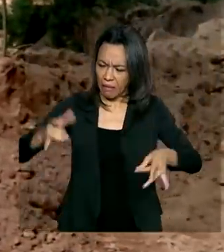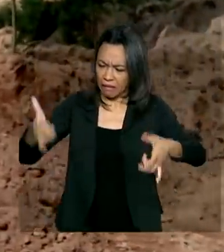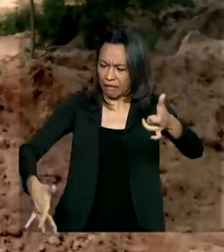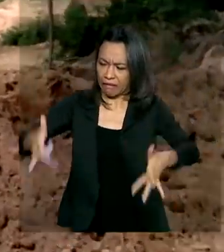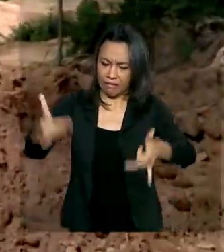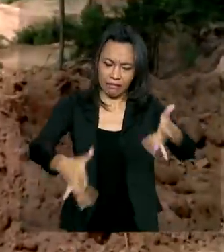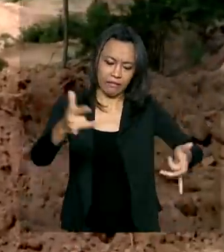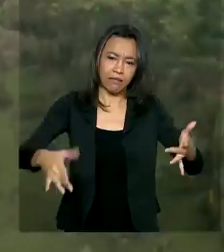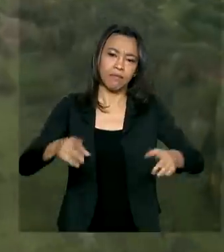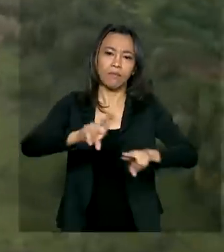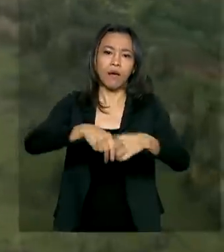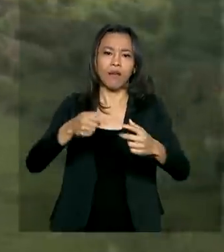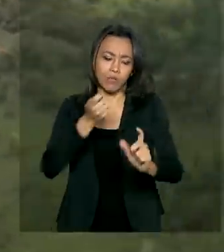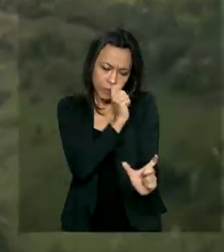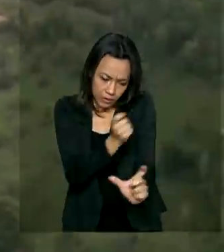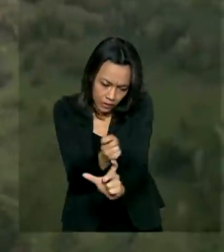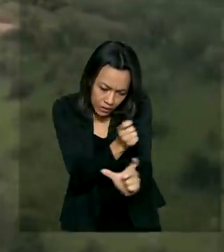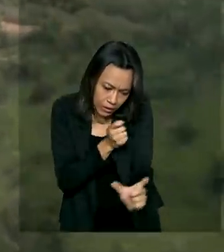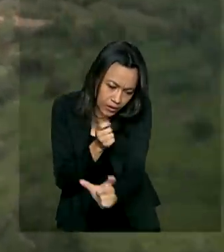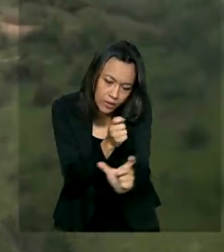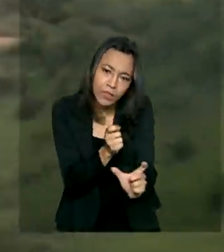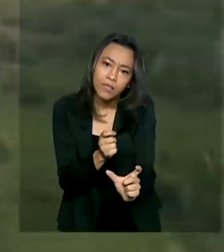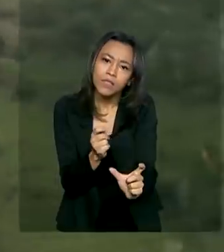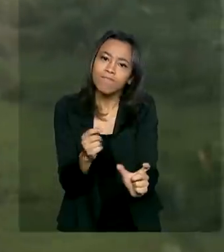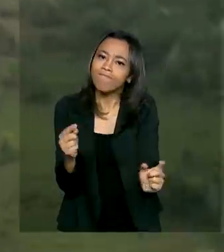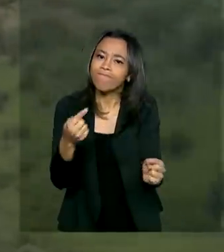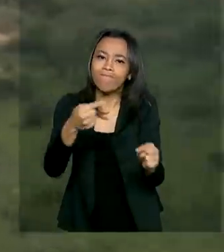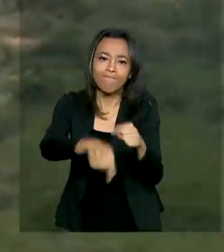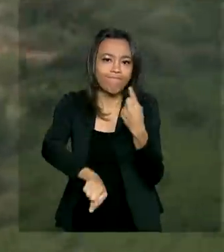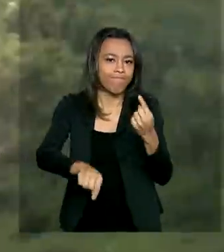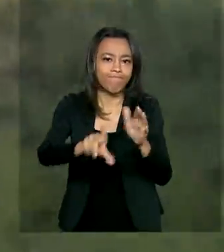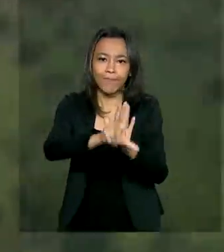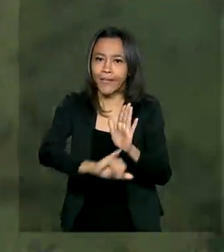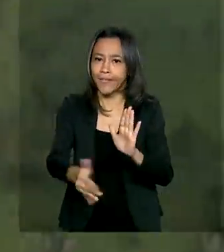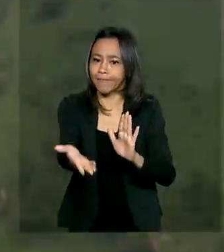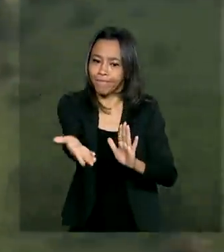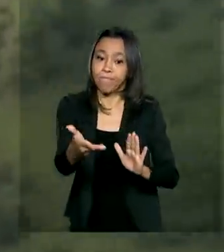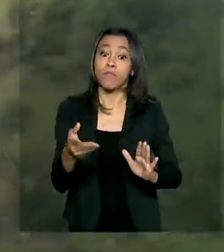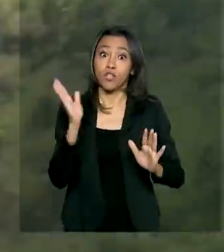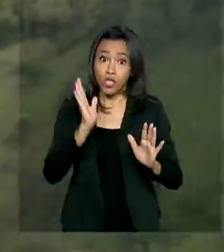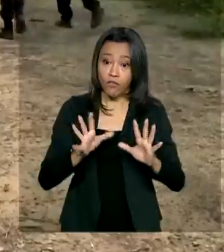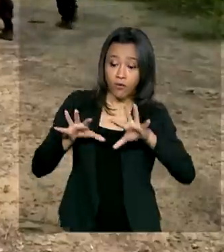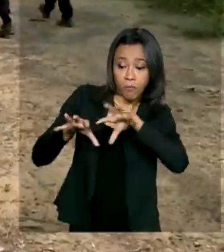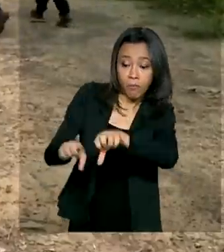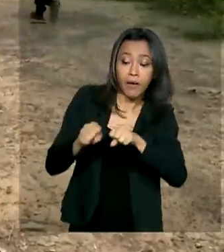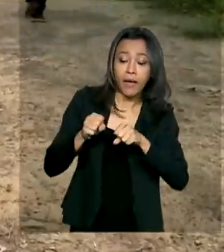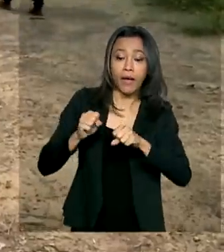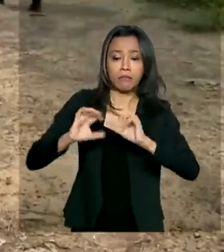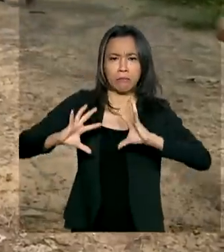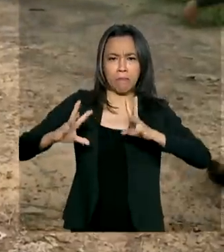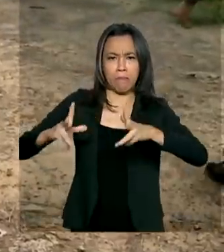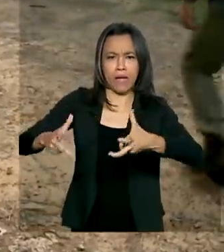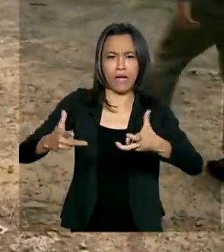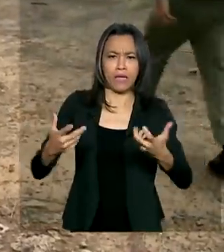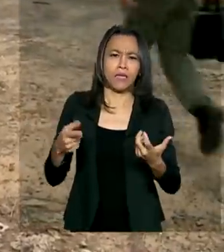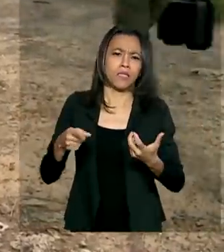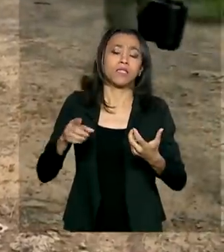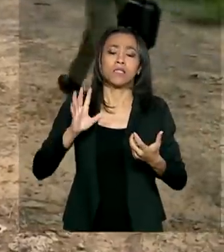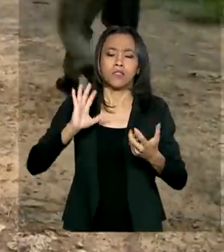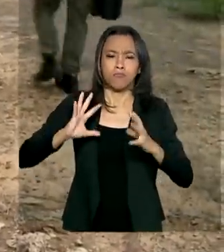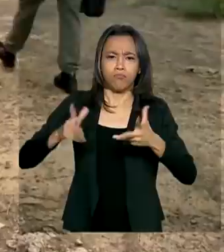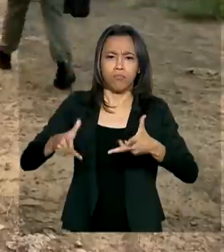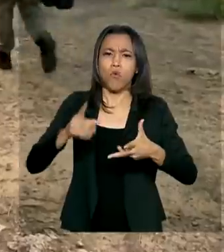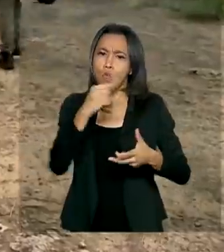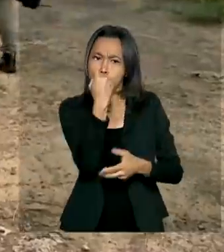pelo garimpo ilegal. Ao final do primeiro dia, foram apreendidas diversas máquinas. Uma das pessoas que foram abordadas